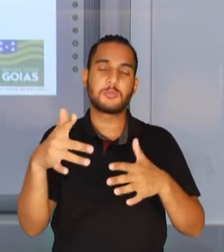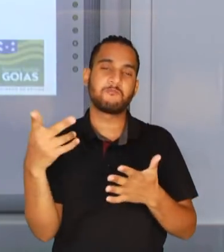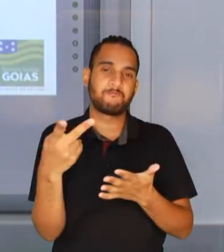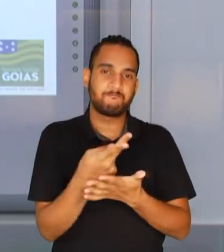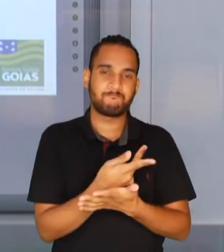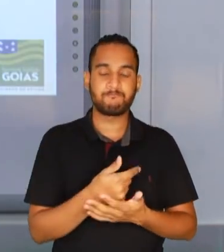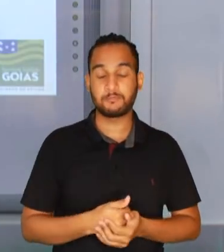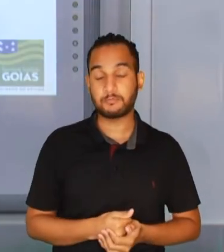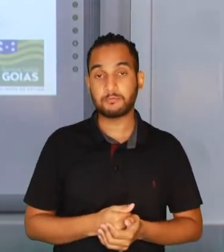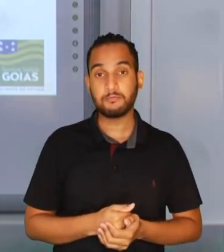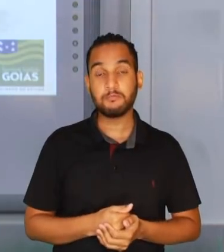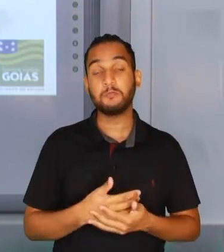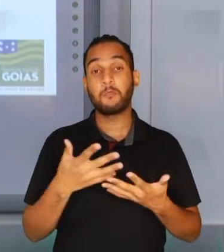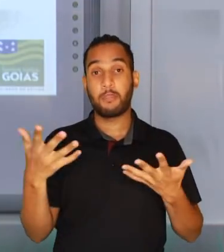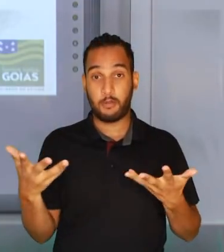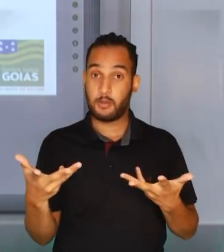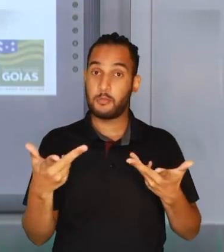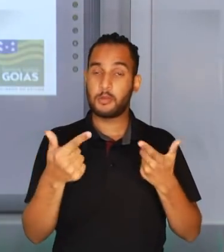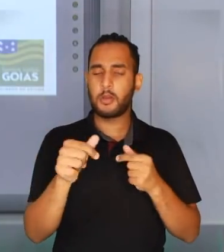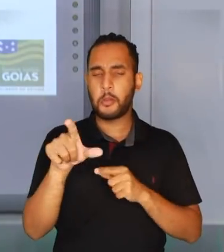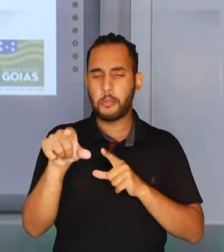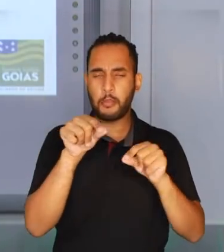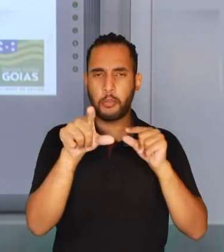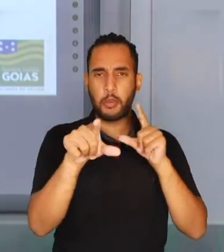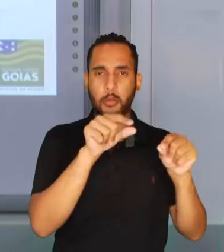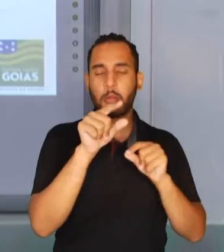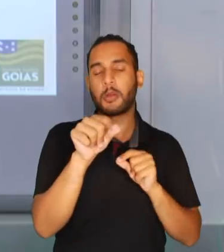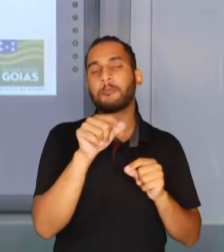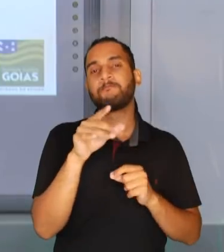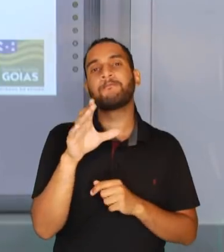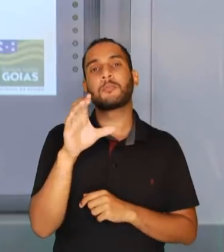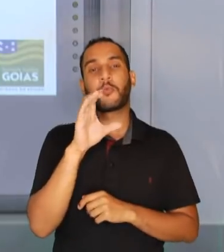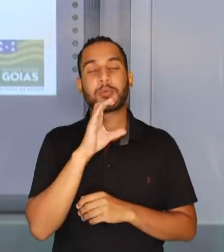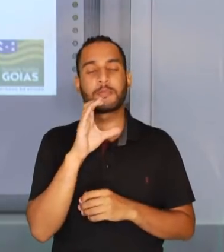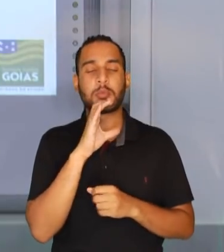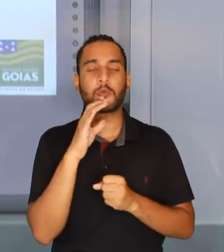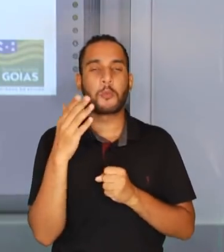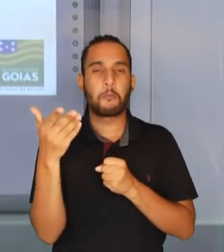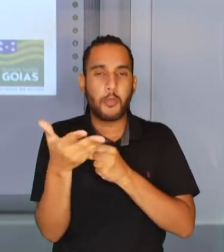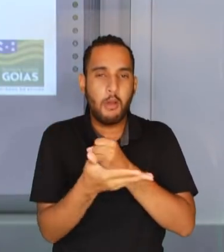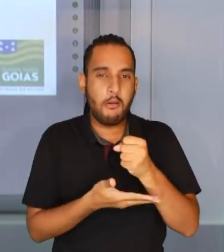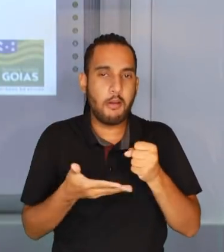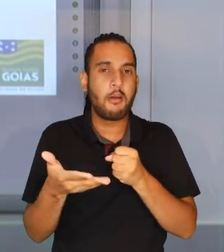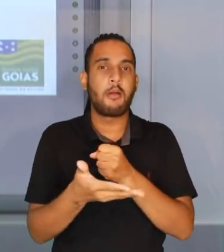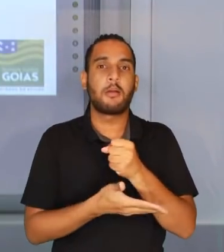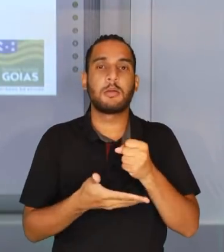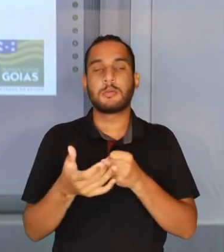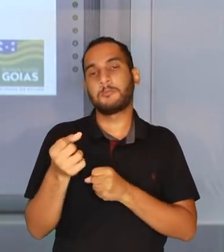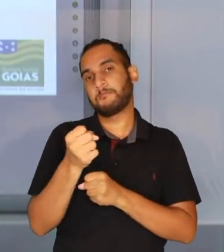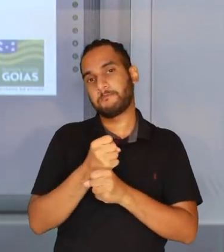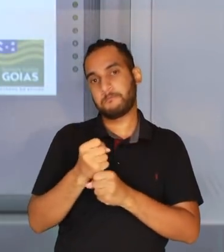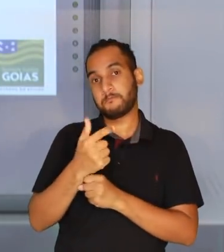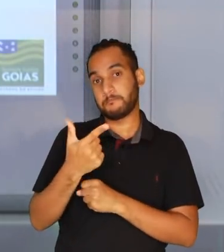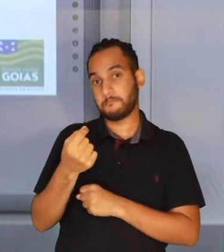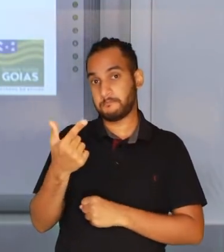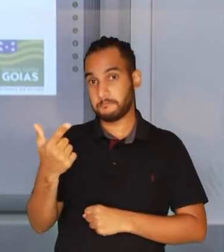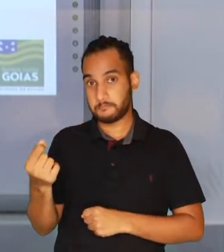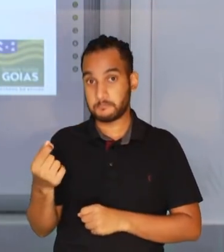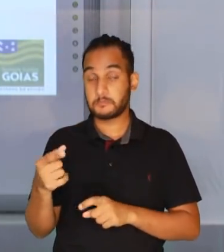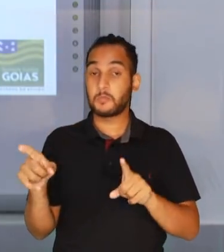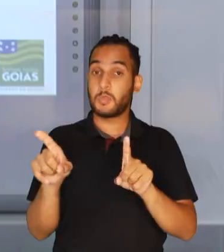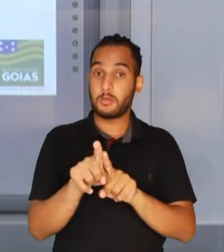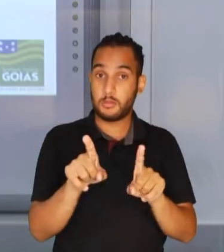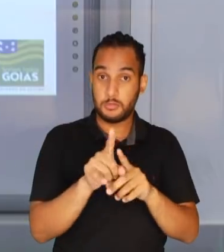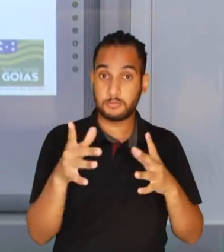pandemia. Essas habilidades foram selecionadas a partir do conhecimento essencial para aquele ano